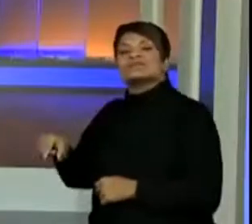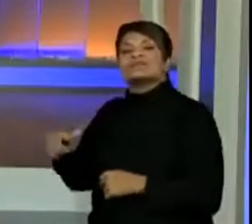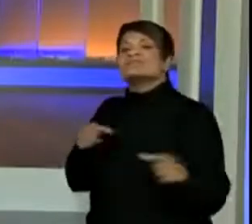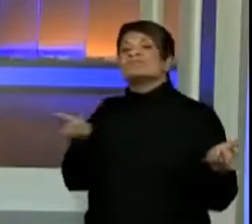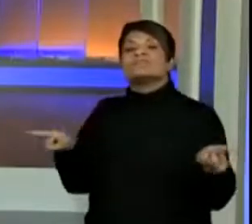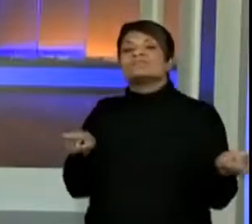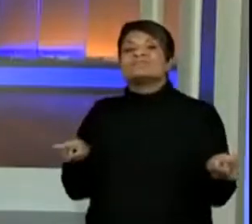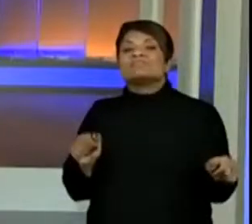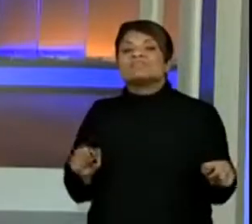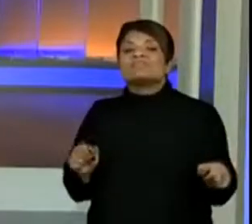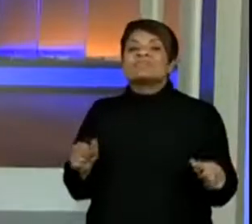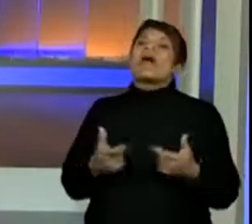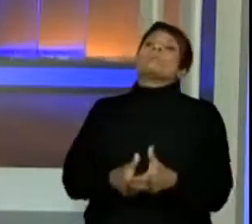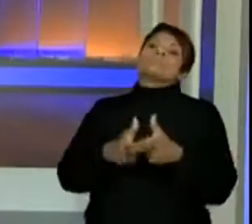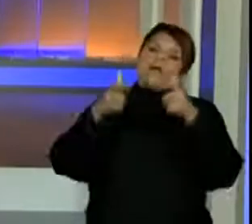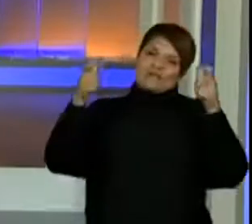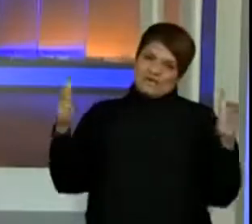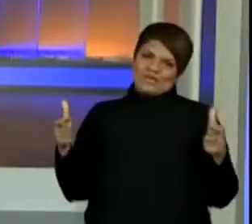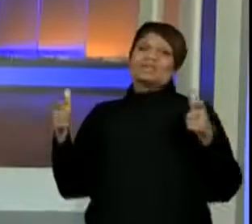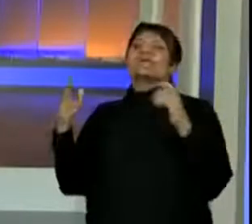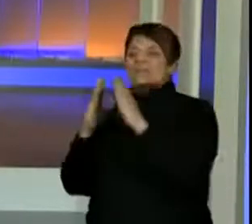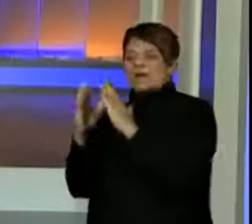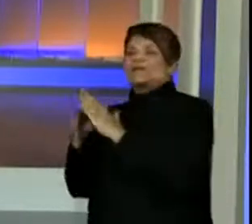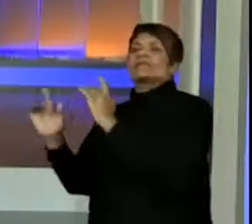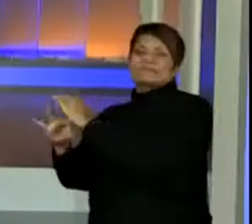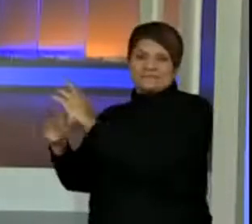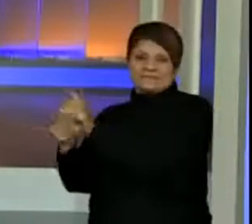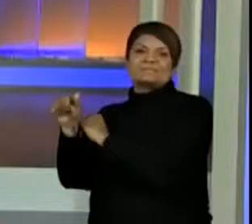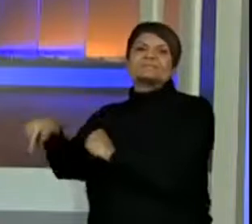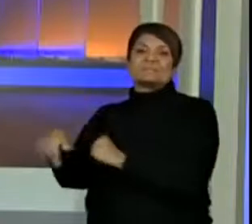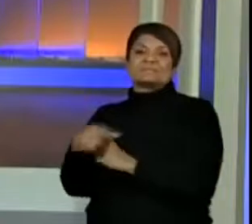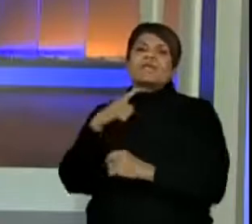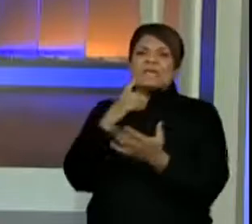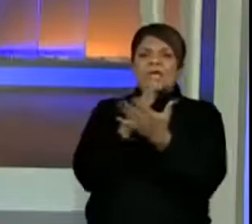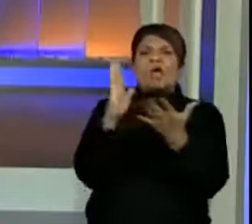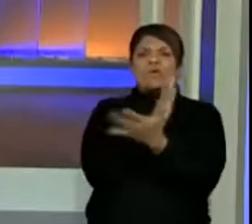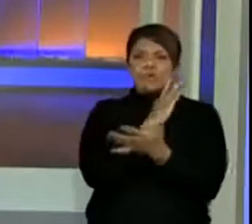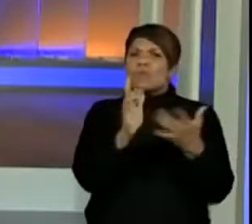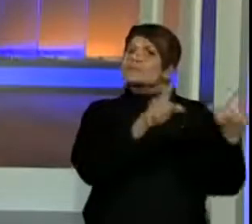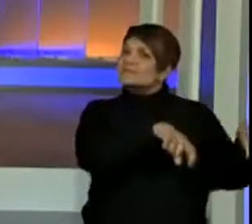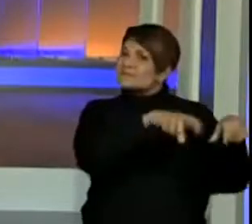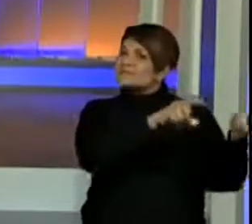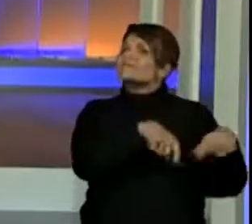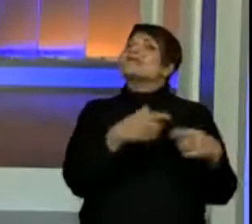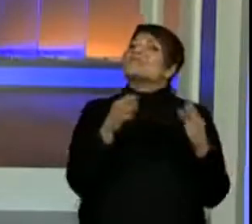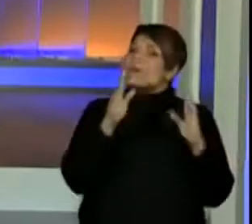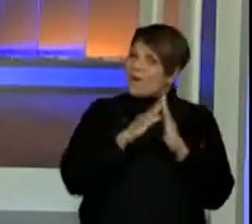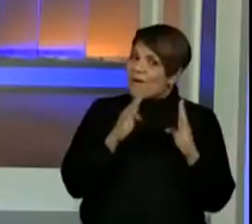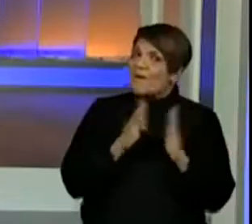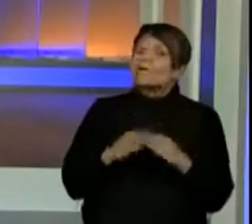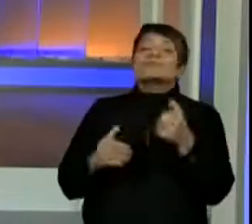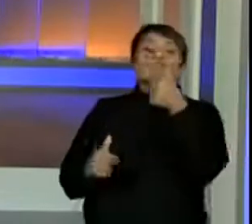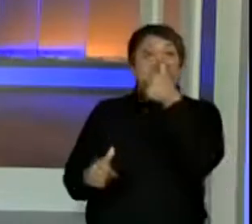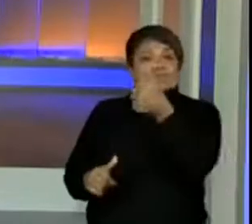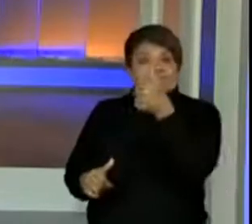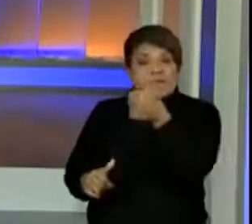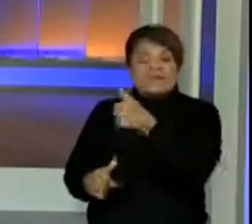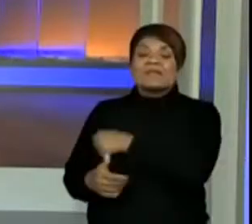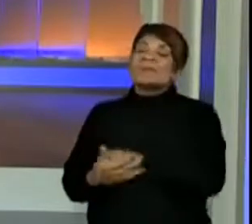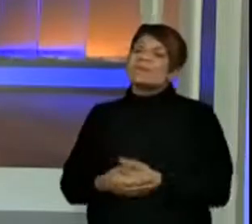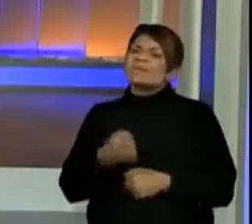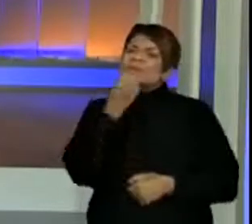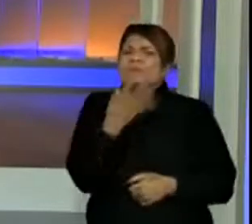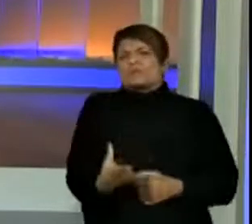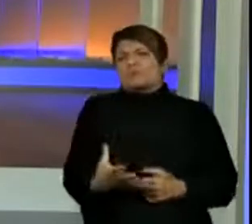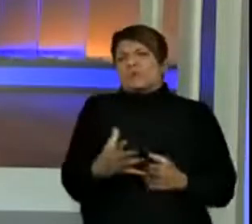Olha, a maioria mora na cidade. Tem uma galerinha que colocou ali que mora no campo. Muito bem. É muito bom